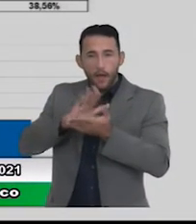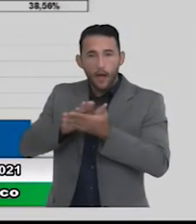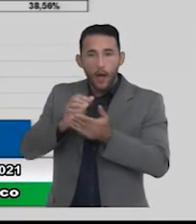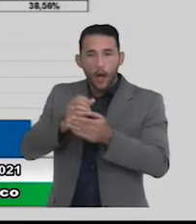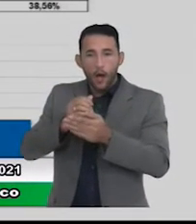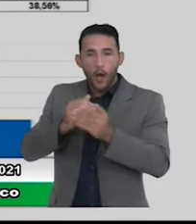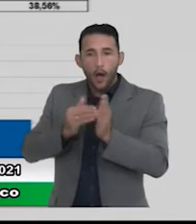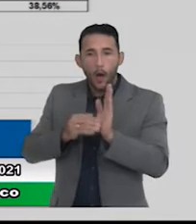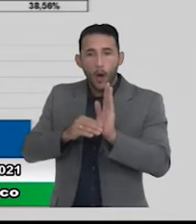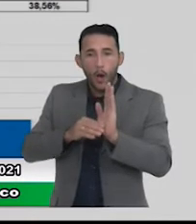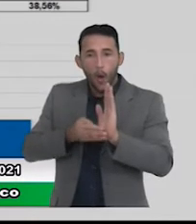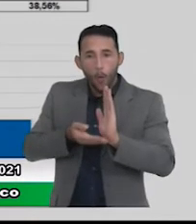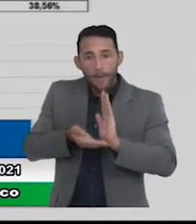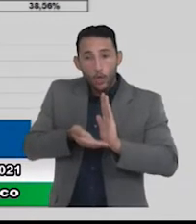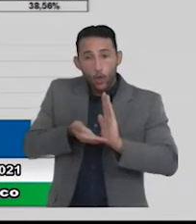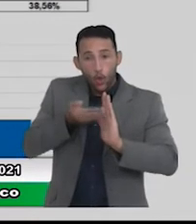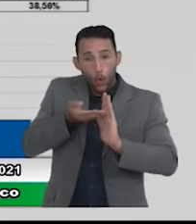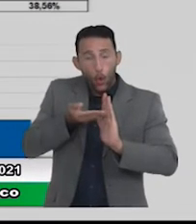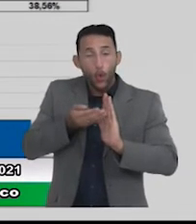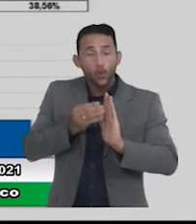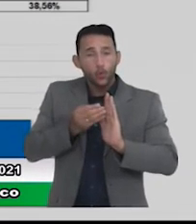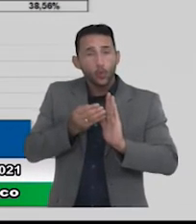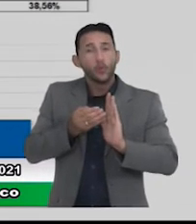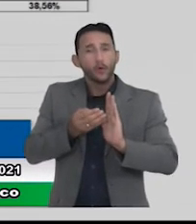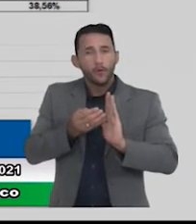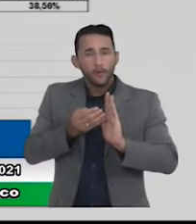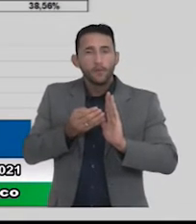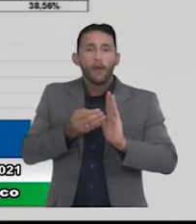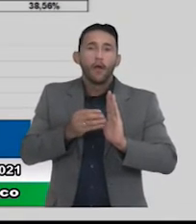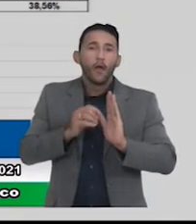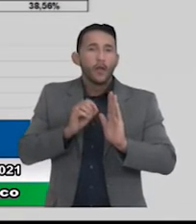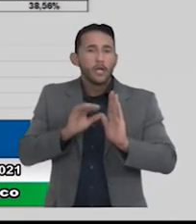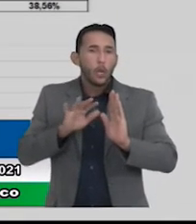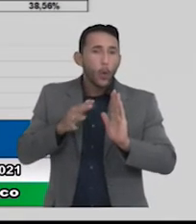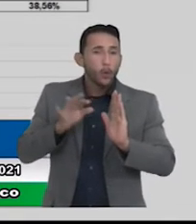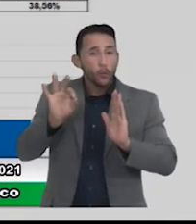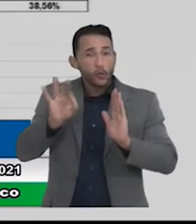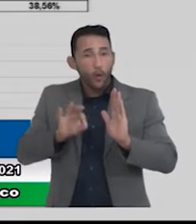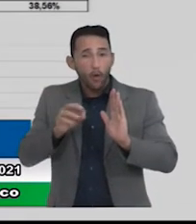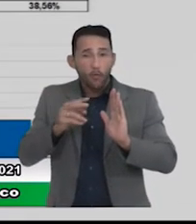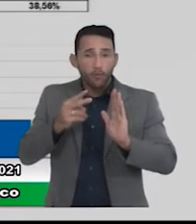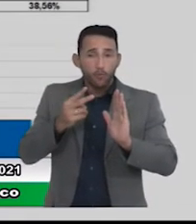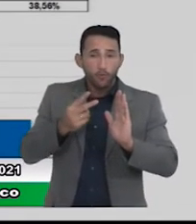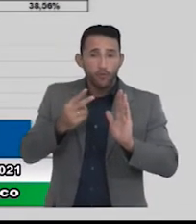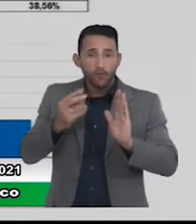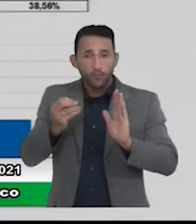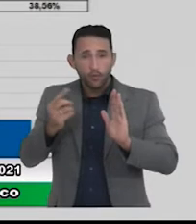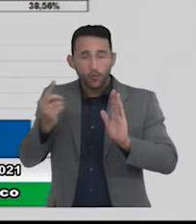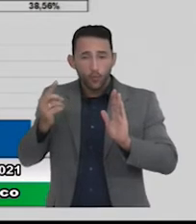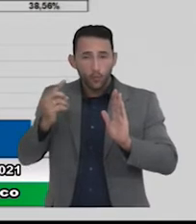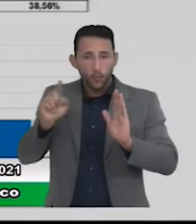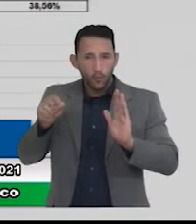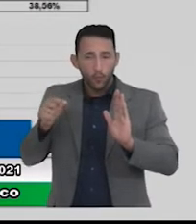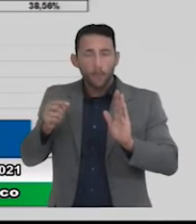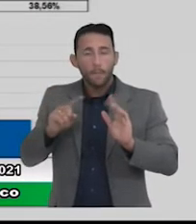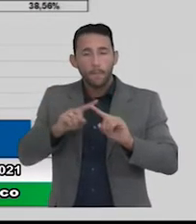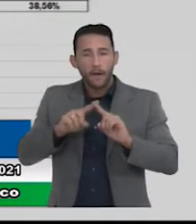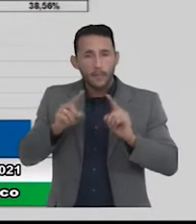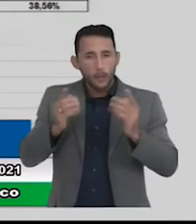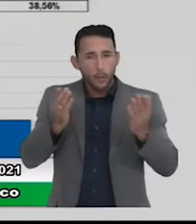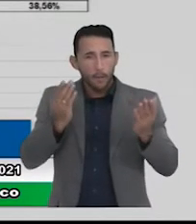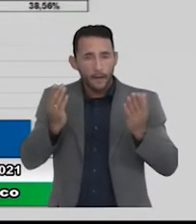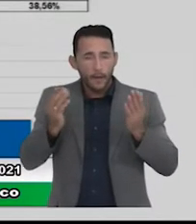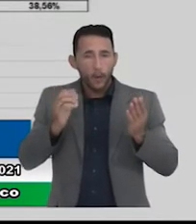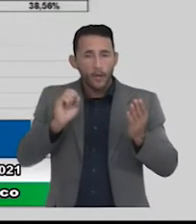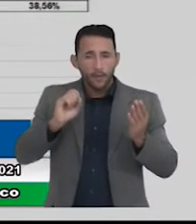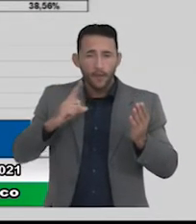milhões em percentuais ela aumentou 0,21 porém em relação a arrecadação ele continua